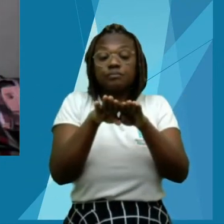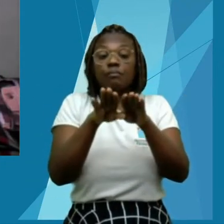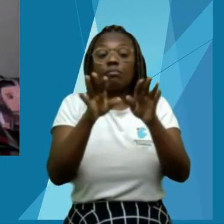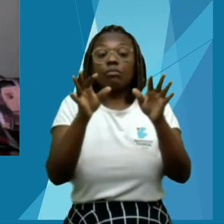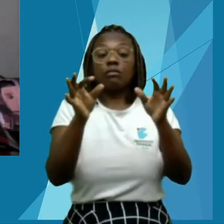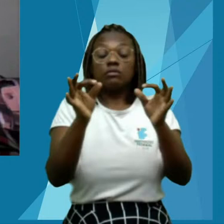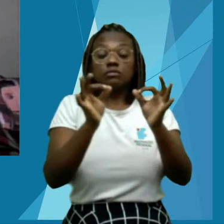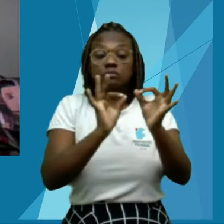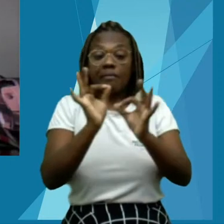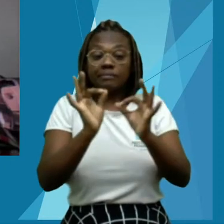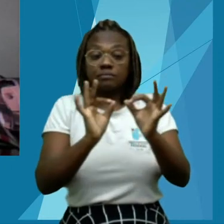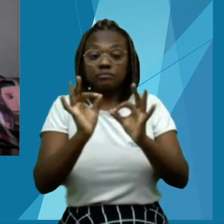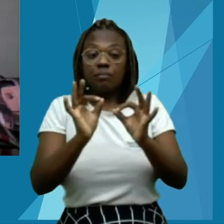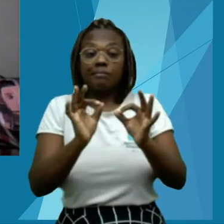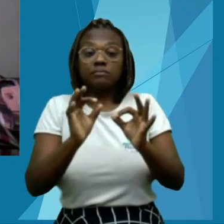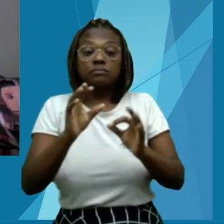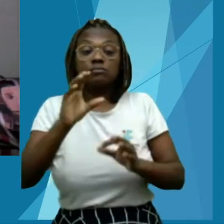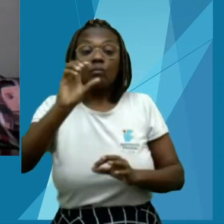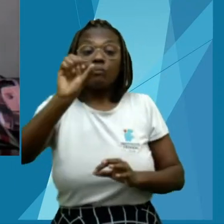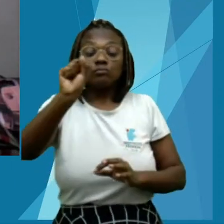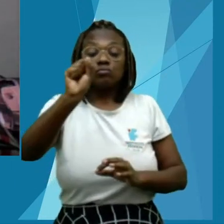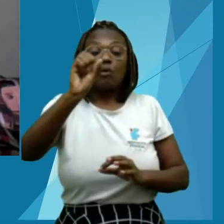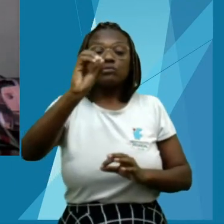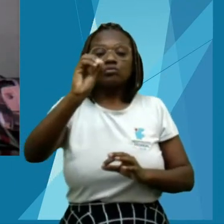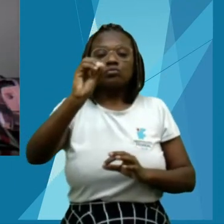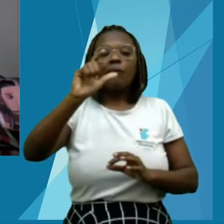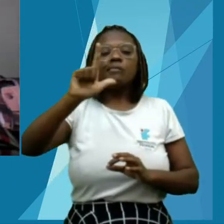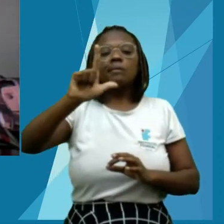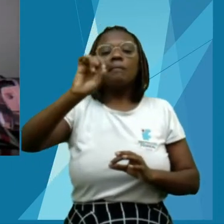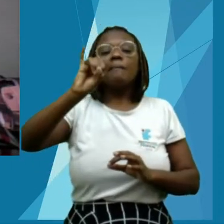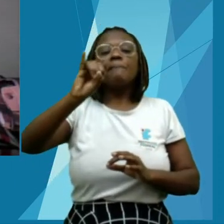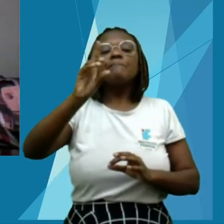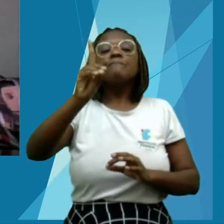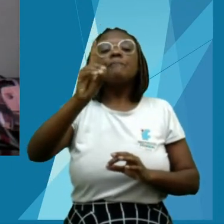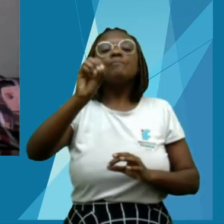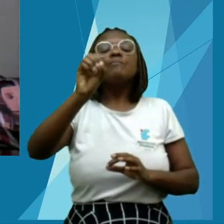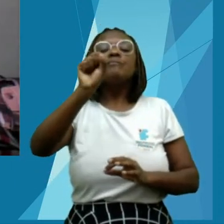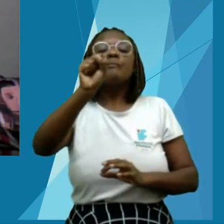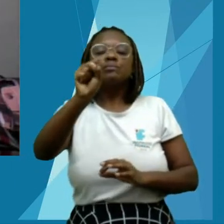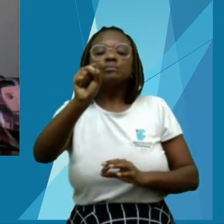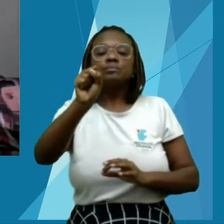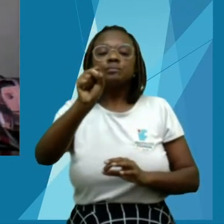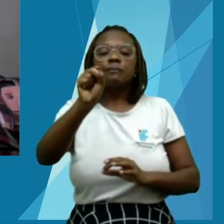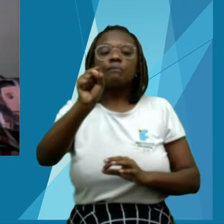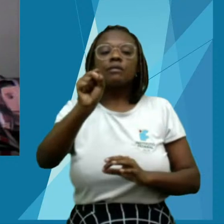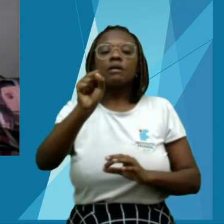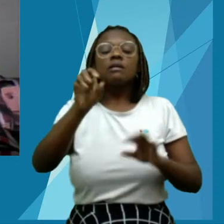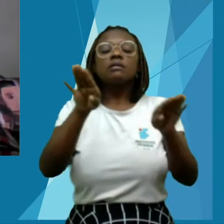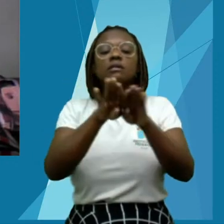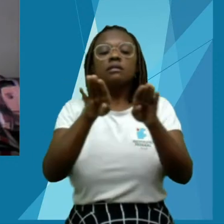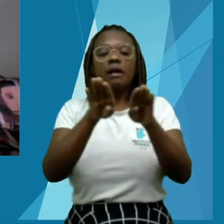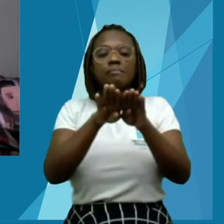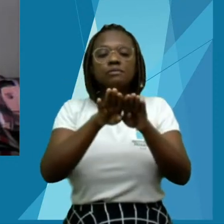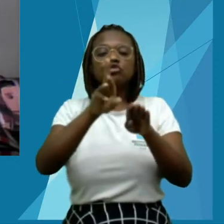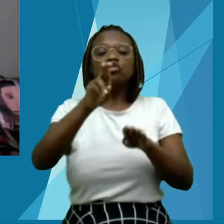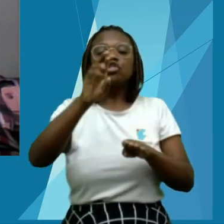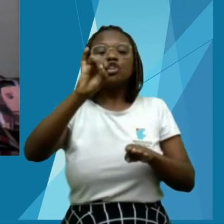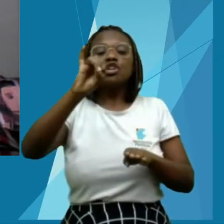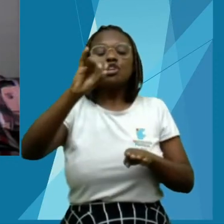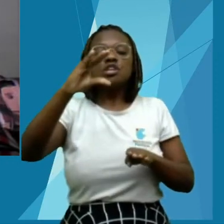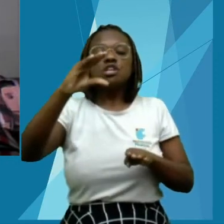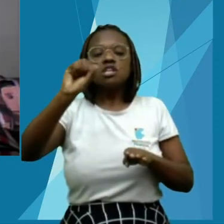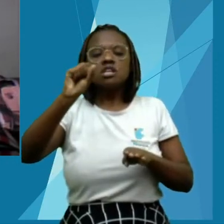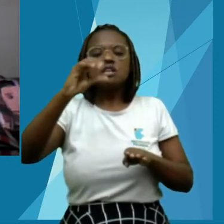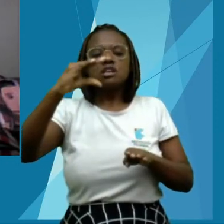de resíduos sólidos, manejo ecológico dos solos e gestão de riscos ambientais. Atualmente